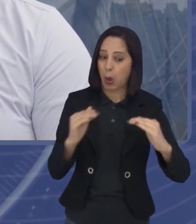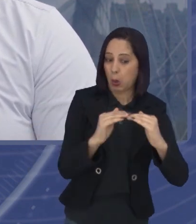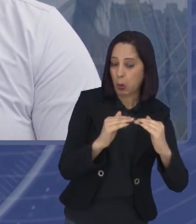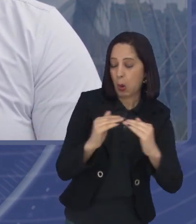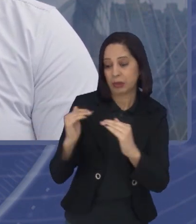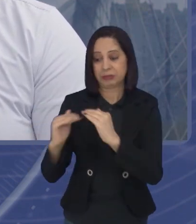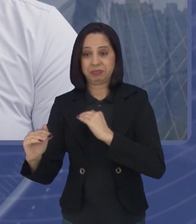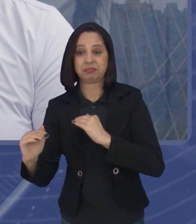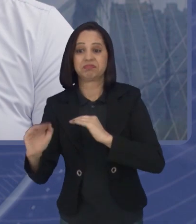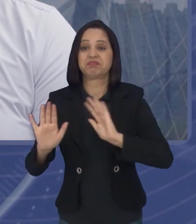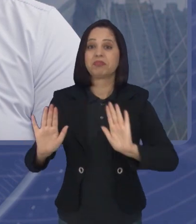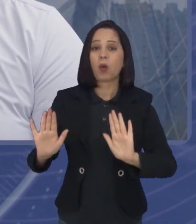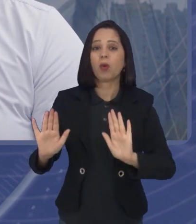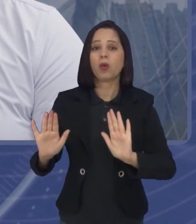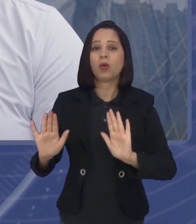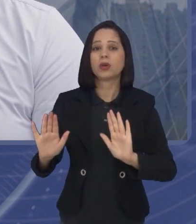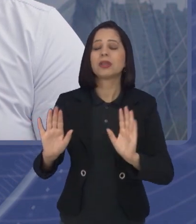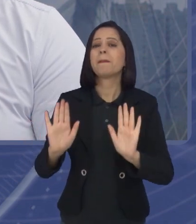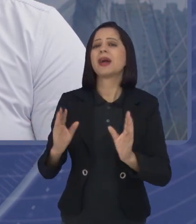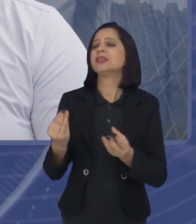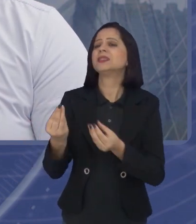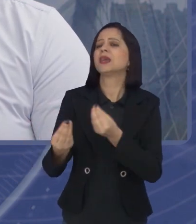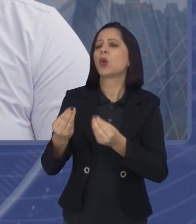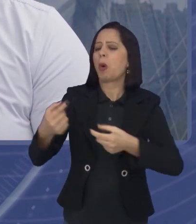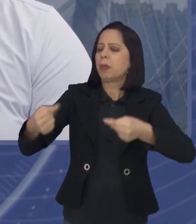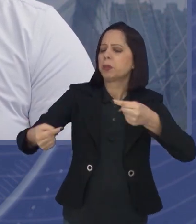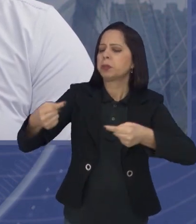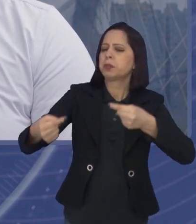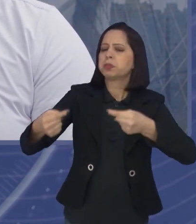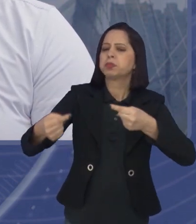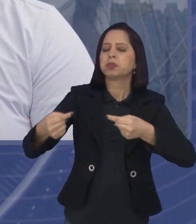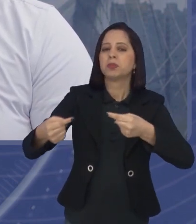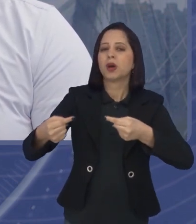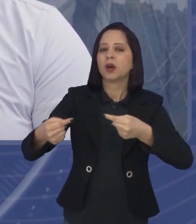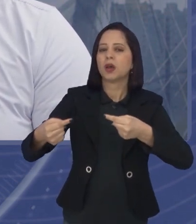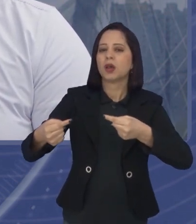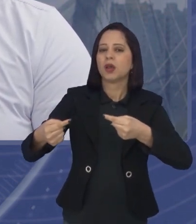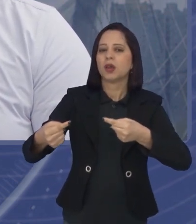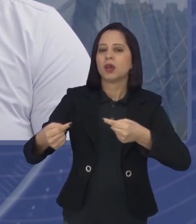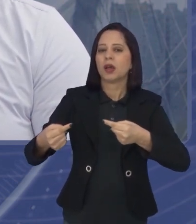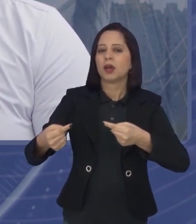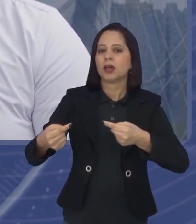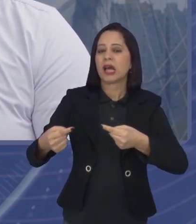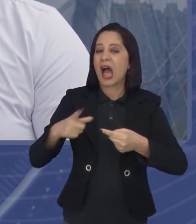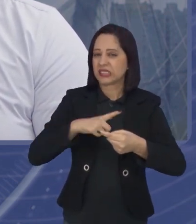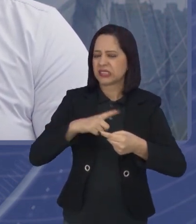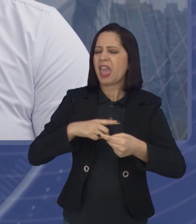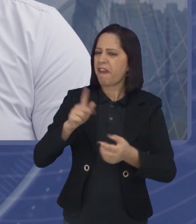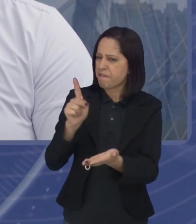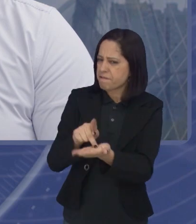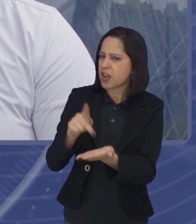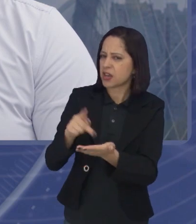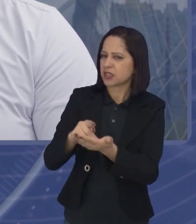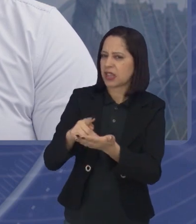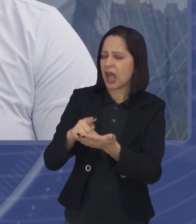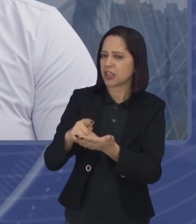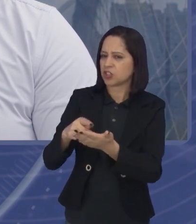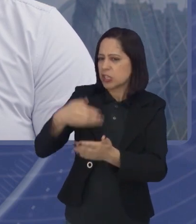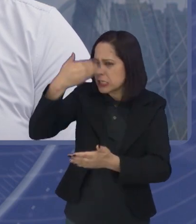outros que não. Em que pé está essa situação? A que você se deve isso? Há de fato vários